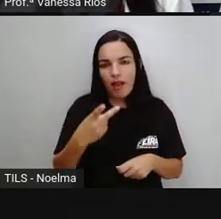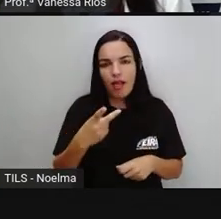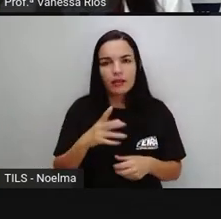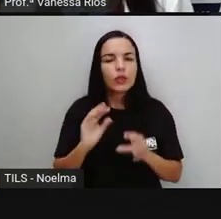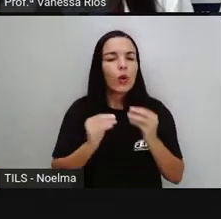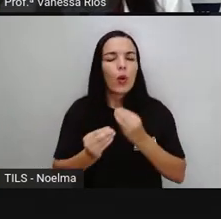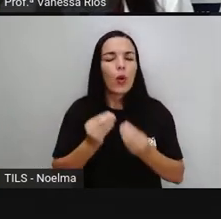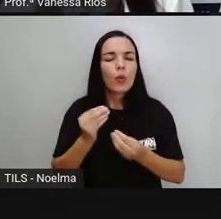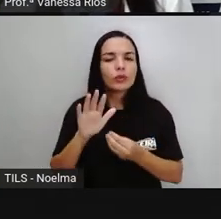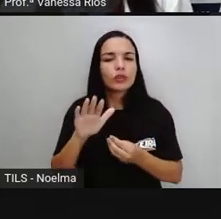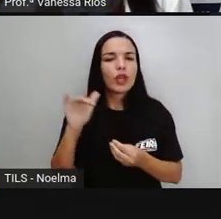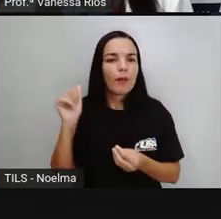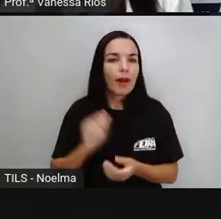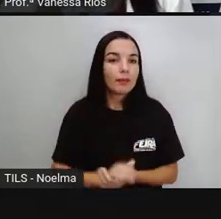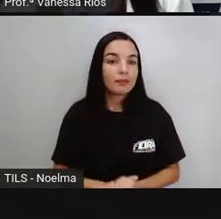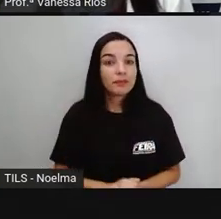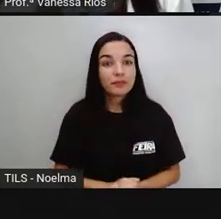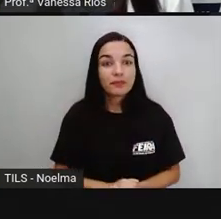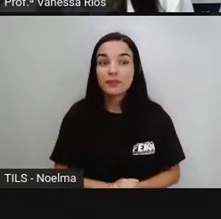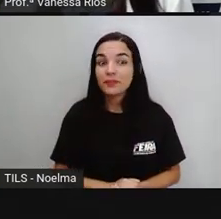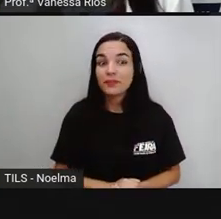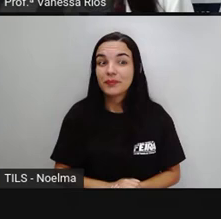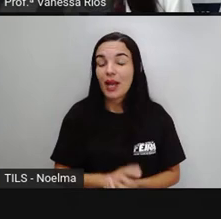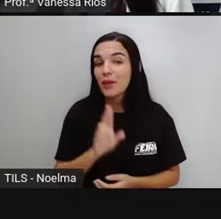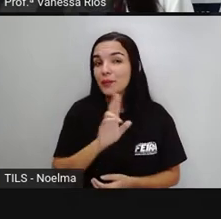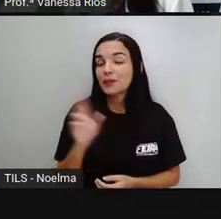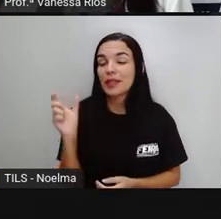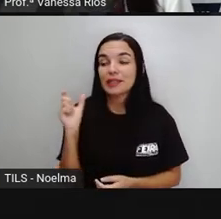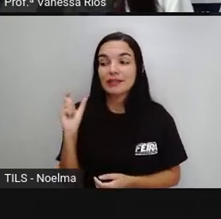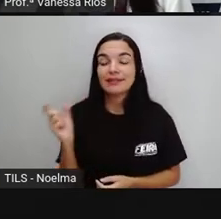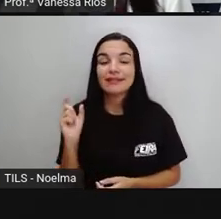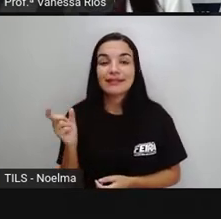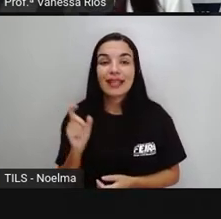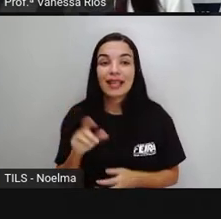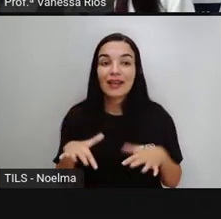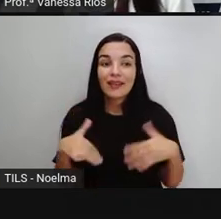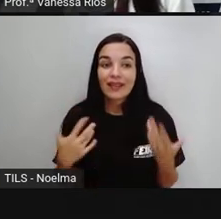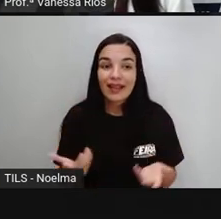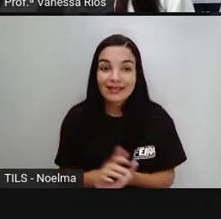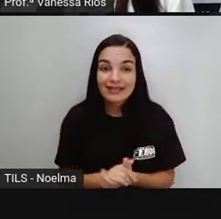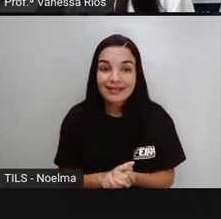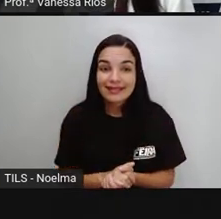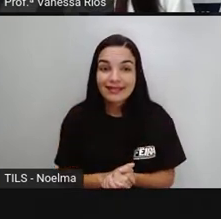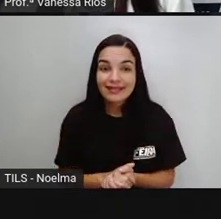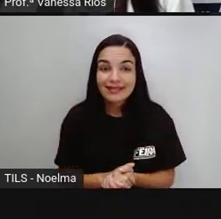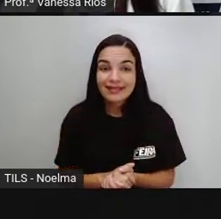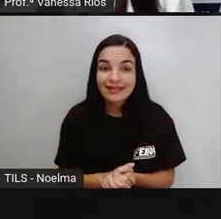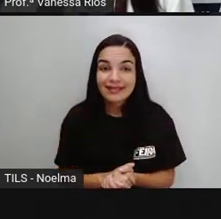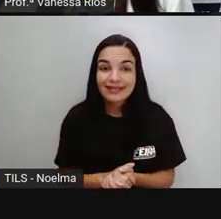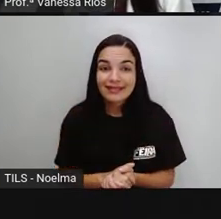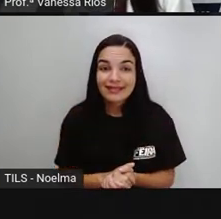Olha só, nós estamos estudando sobre esse assunto, o que é? Olha só,